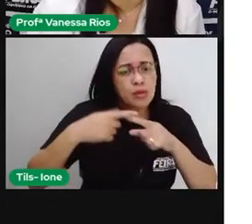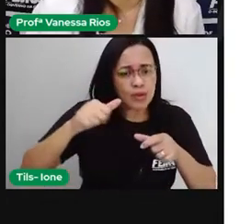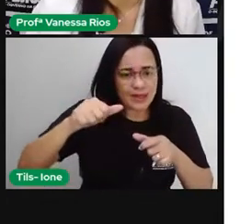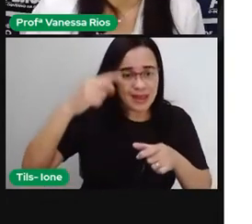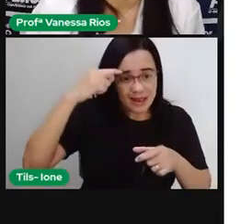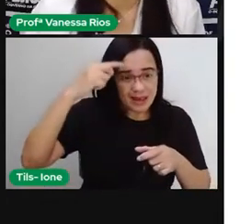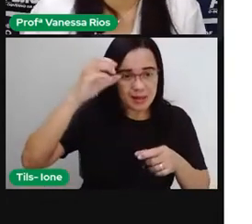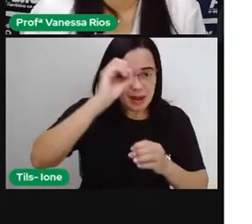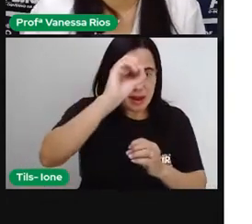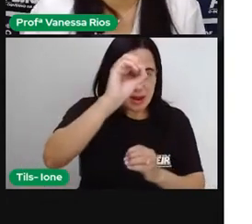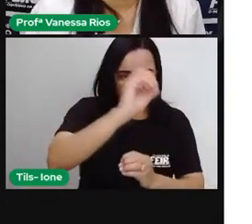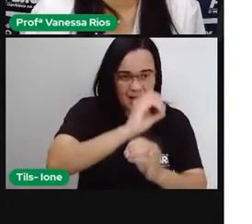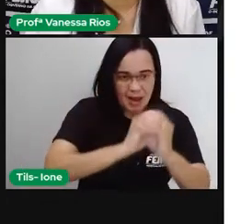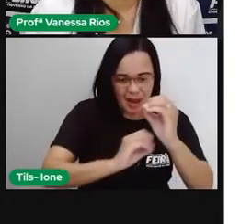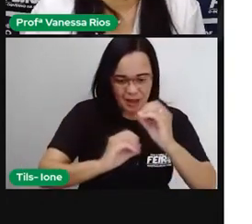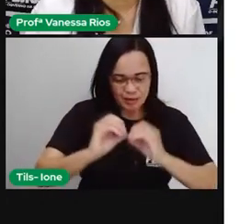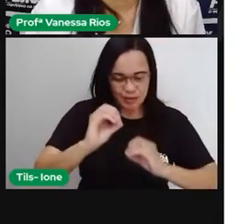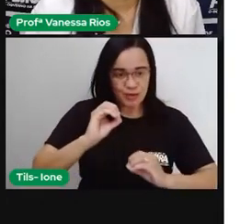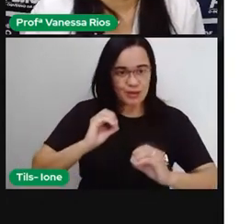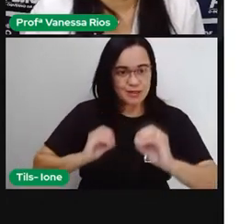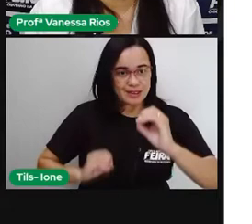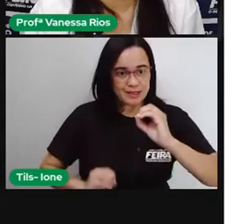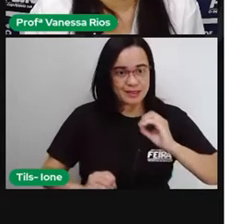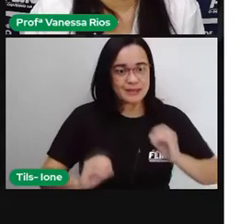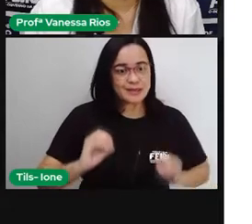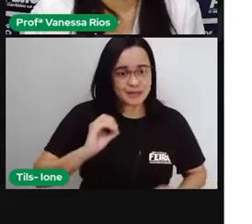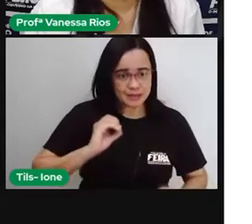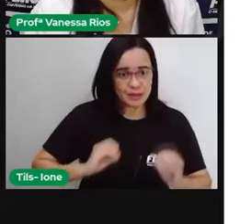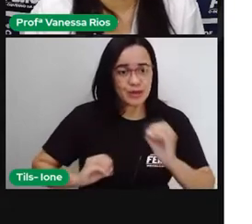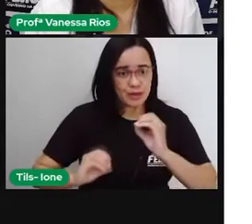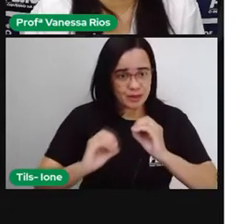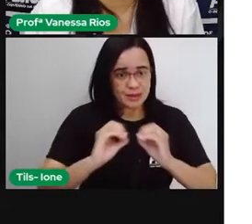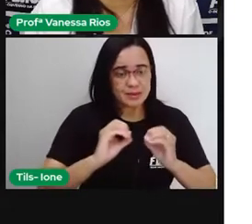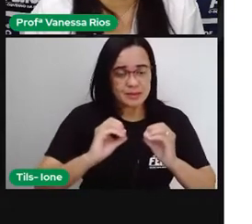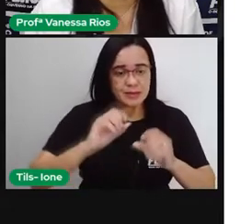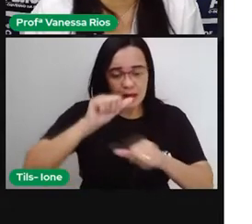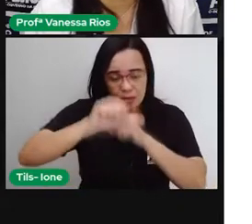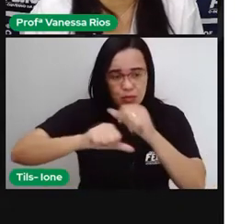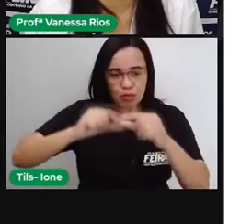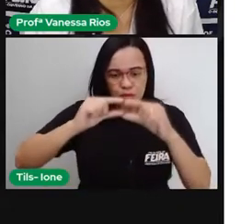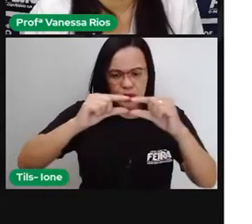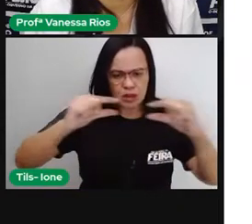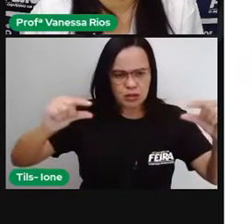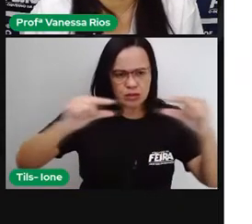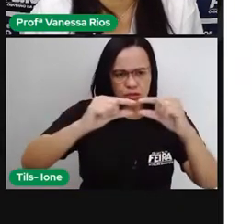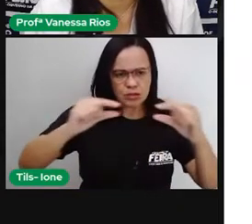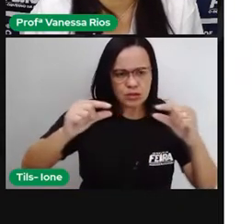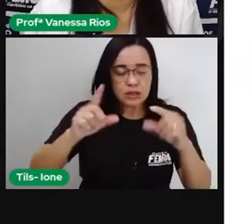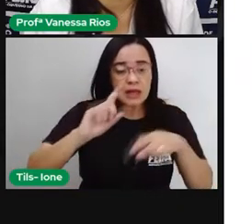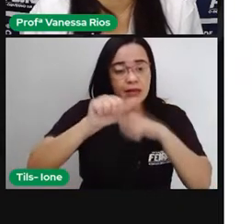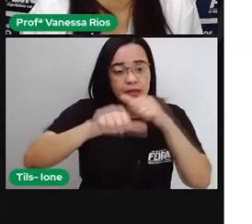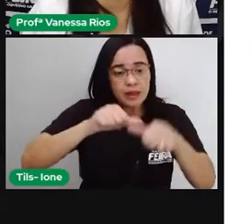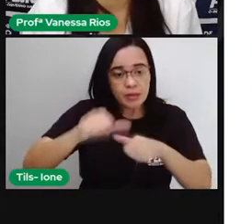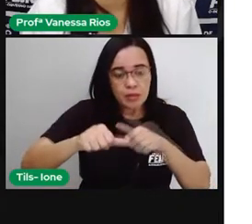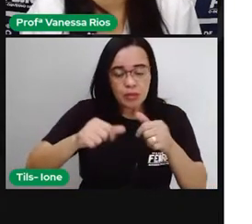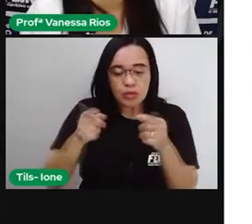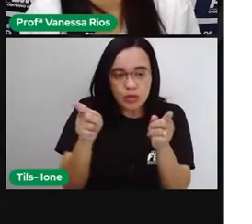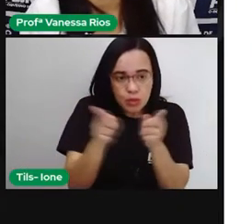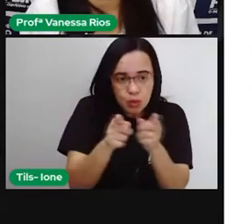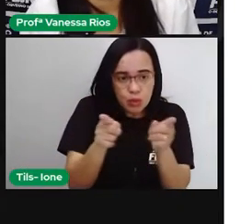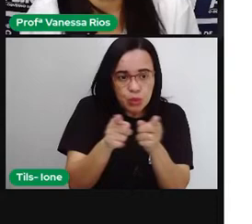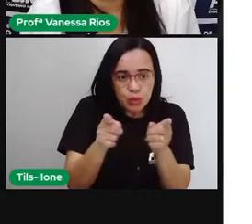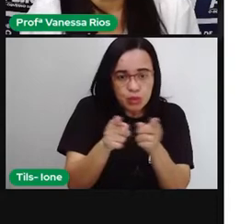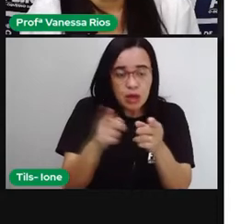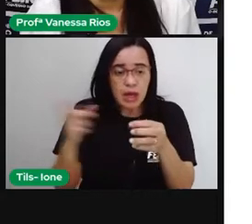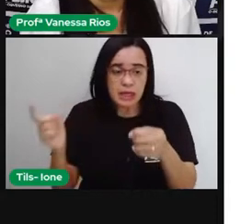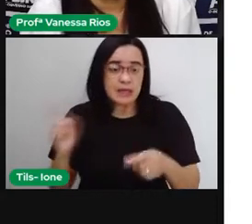novo. E aí, a gente tem aí, então, as veias. As veias são os vasos que garantem que o sangue retorne ao